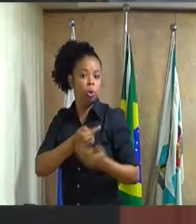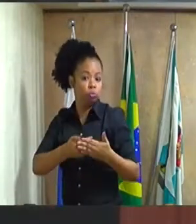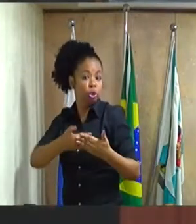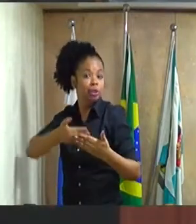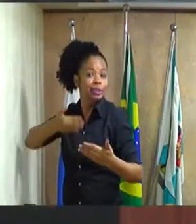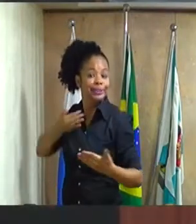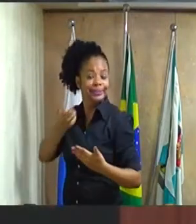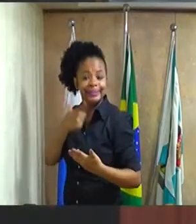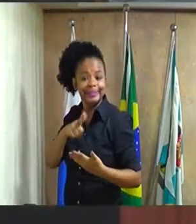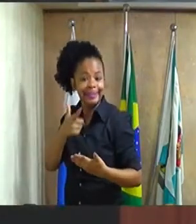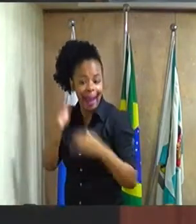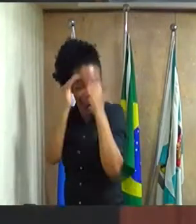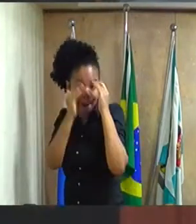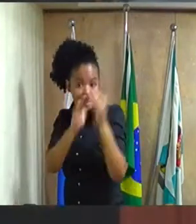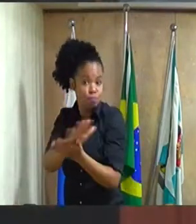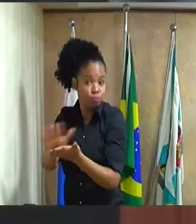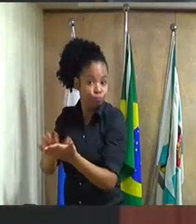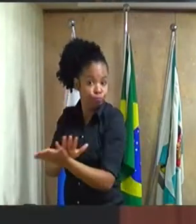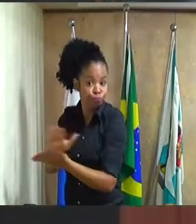respeitou, é,